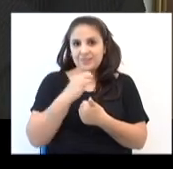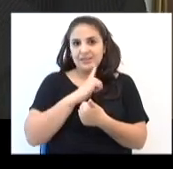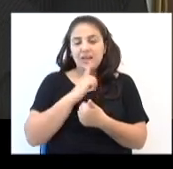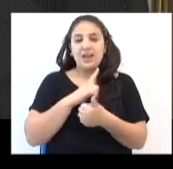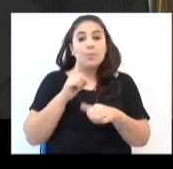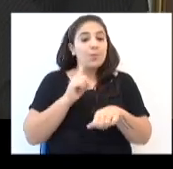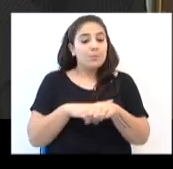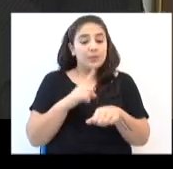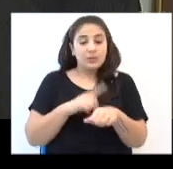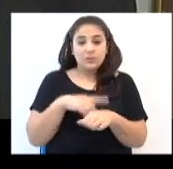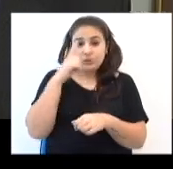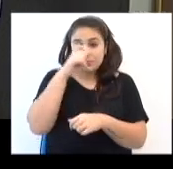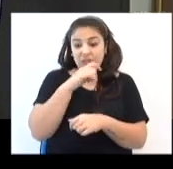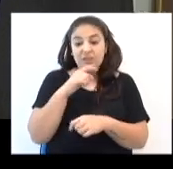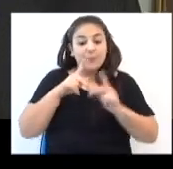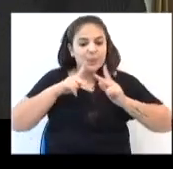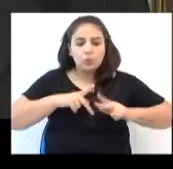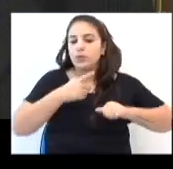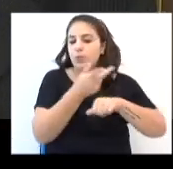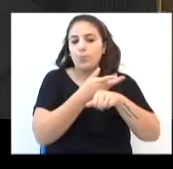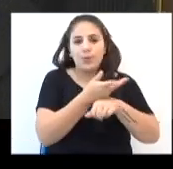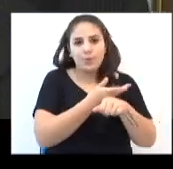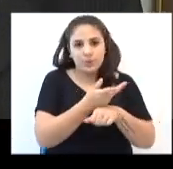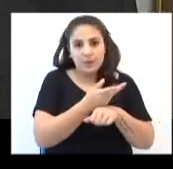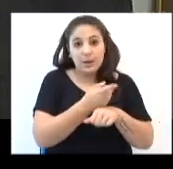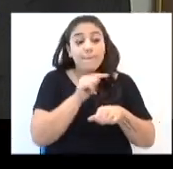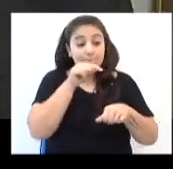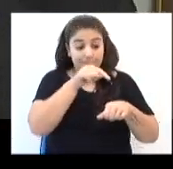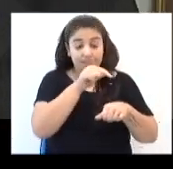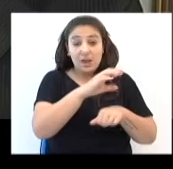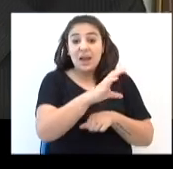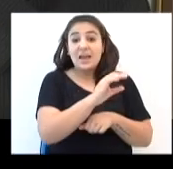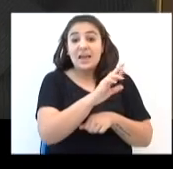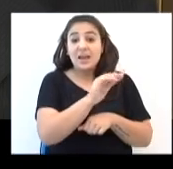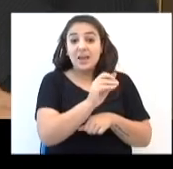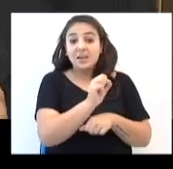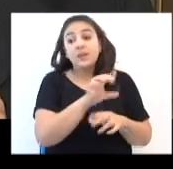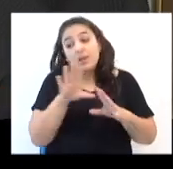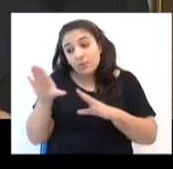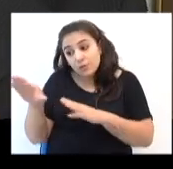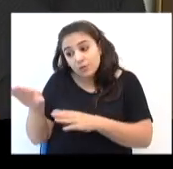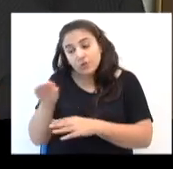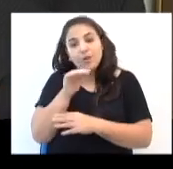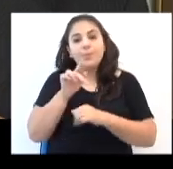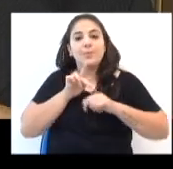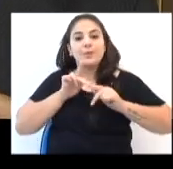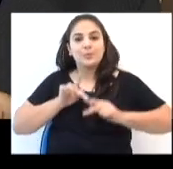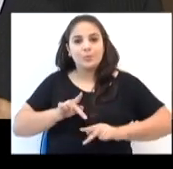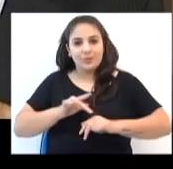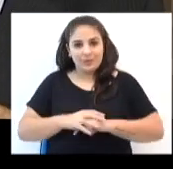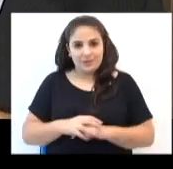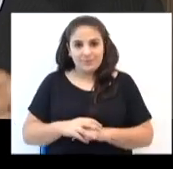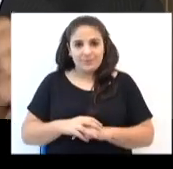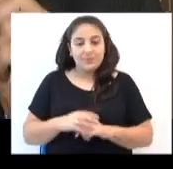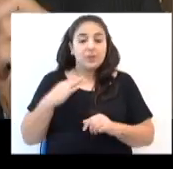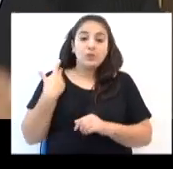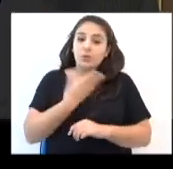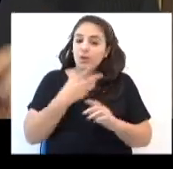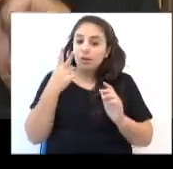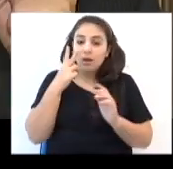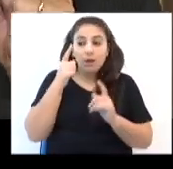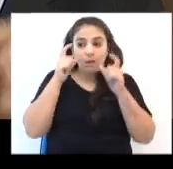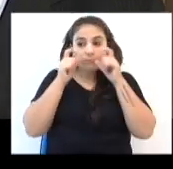em situações de vulnerabilidade, onde a pessoa já não busca, mas ela é buscada. Eu gostaria de chamar a atenção que a